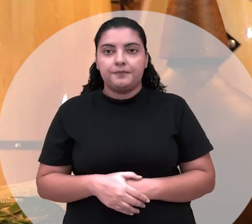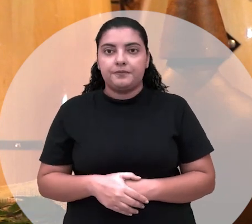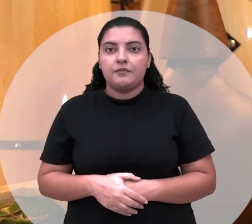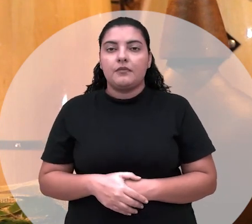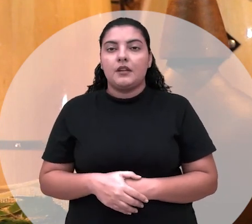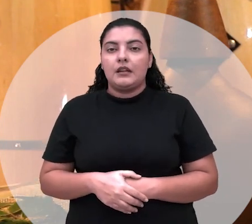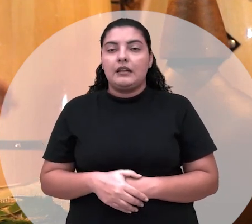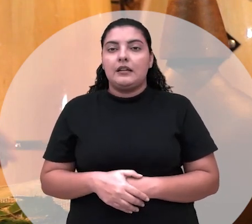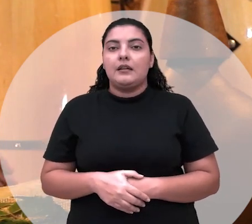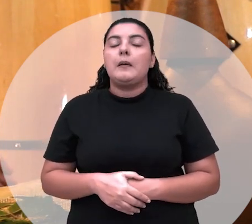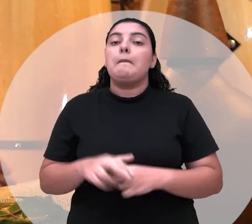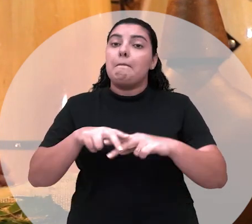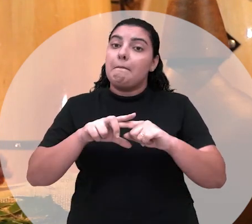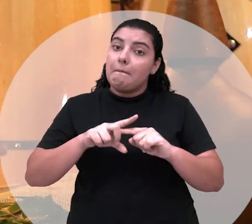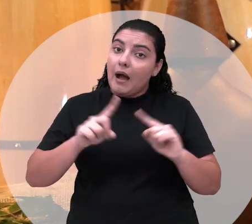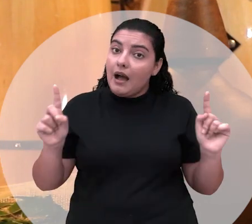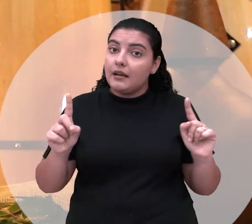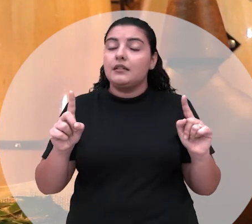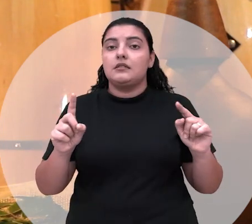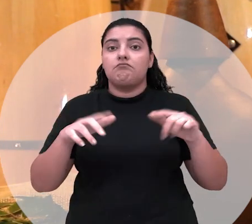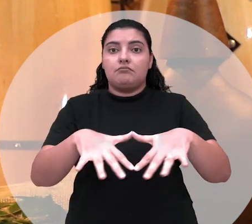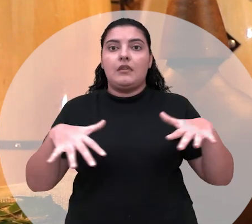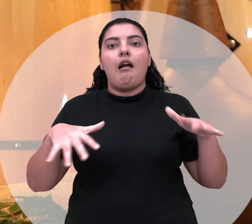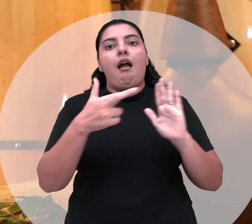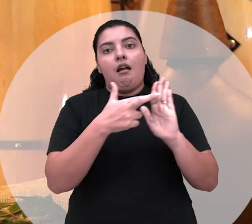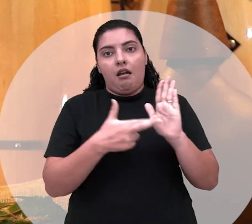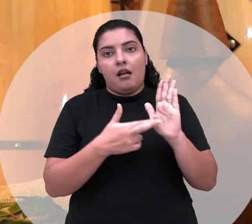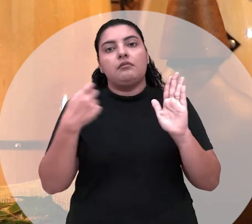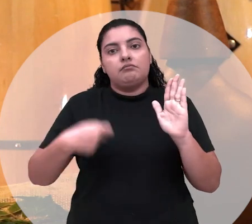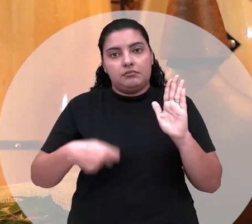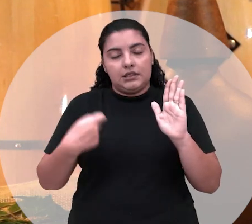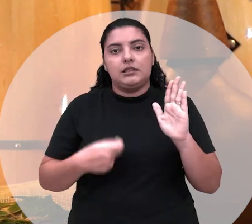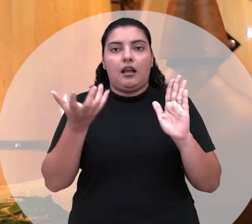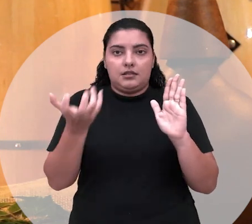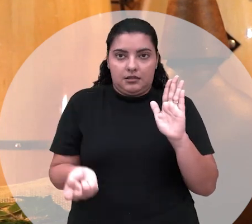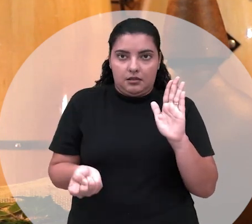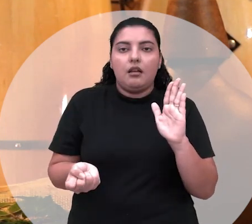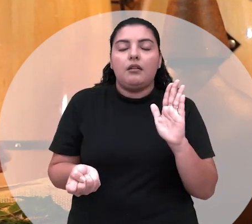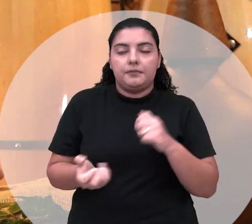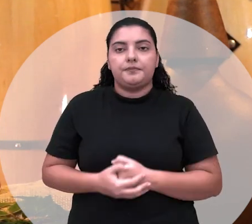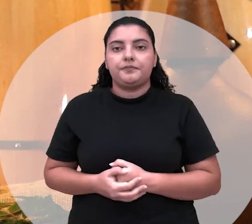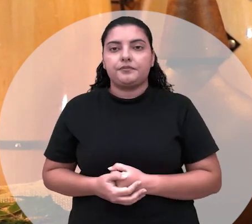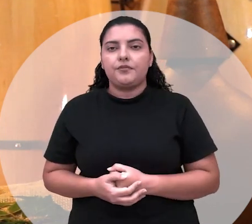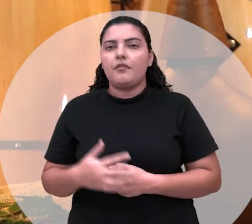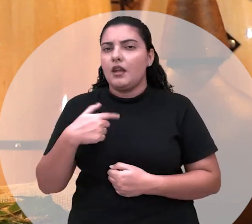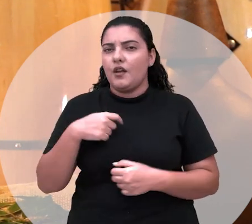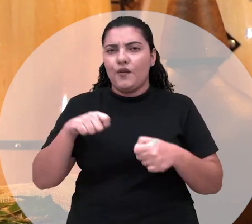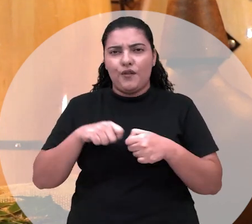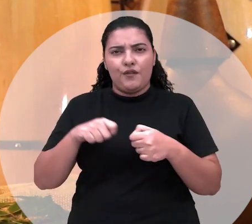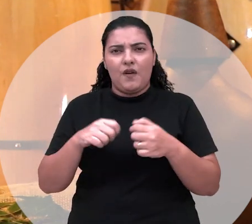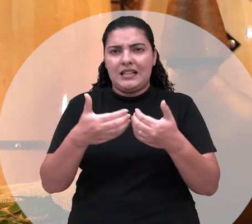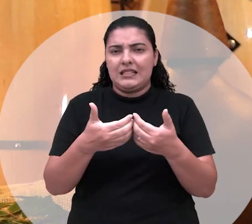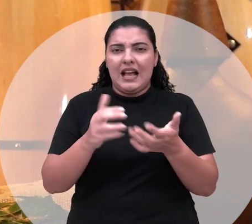mas que vá dentro daquilo que o palácio te indica que a gente faz. Eu não faço trabalho de